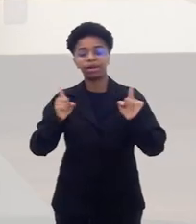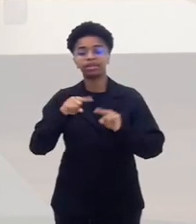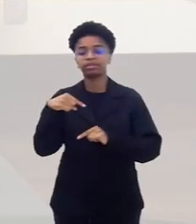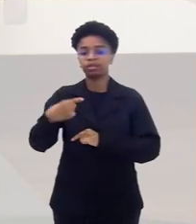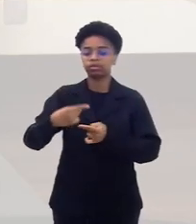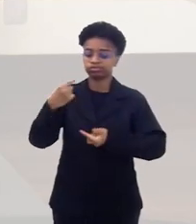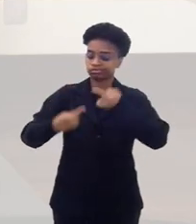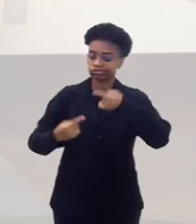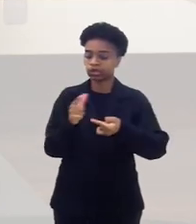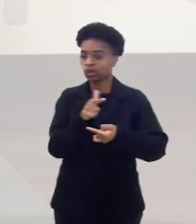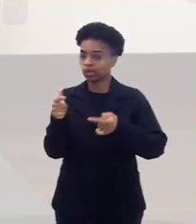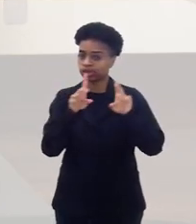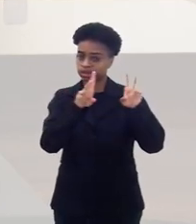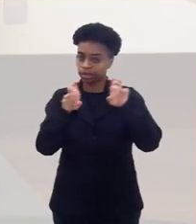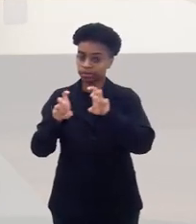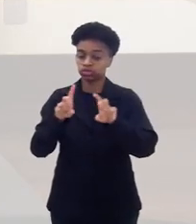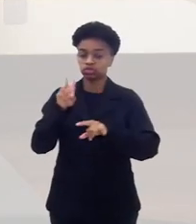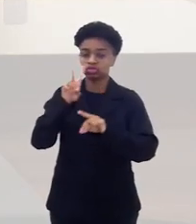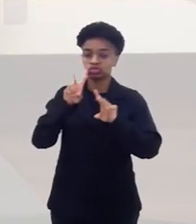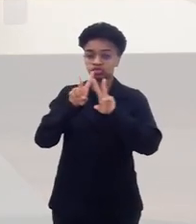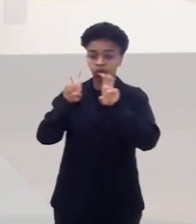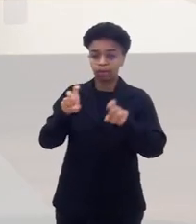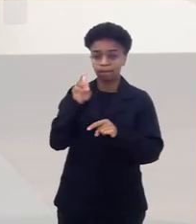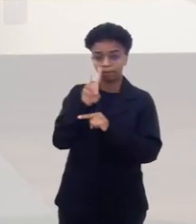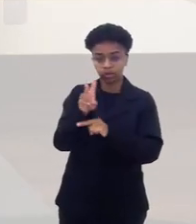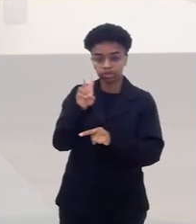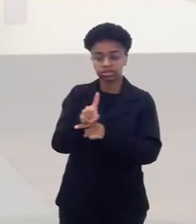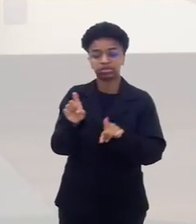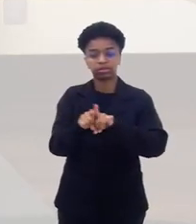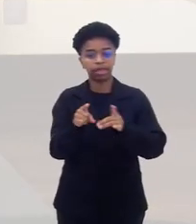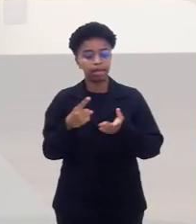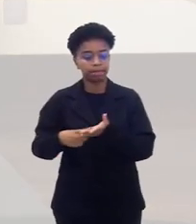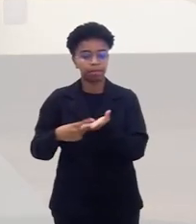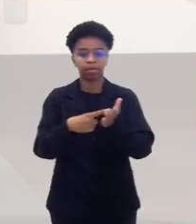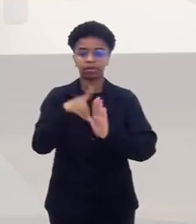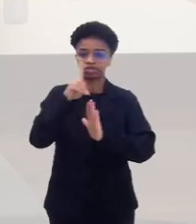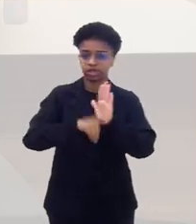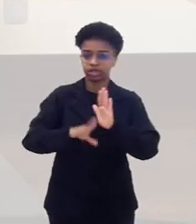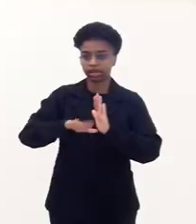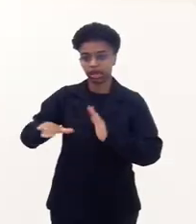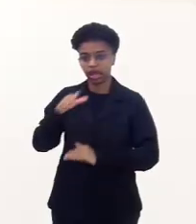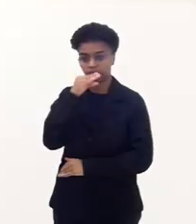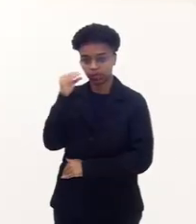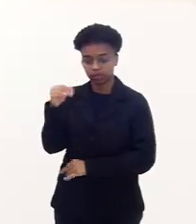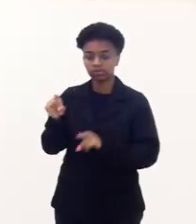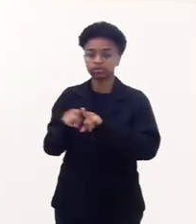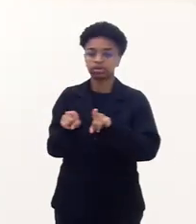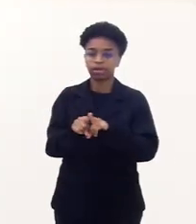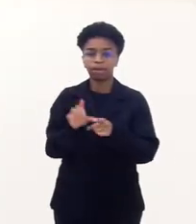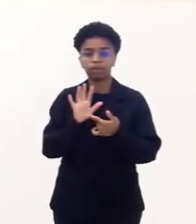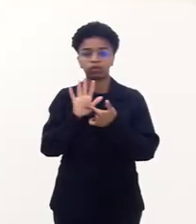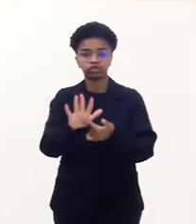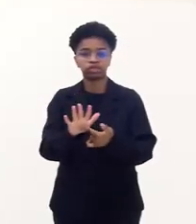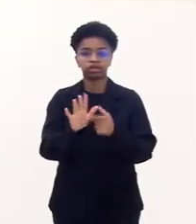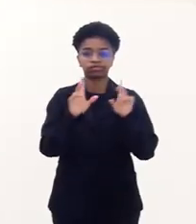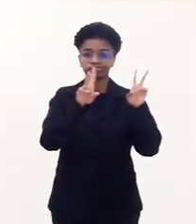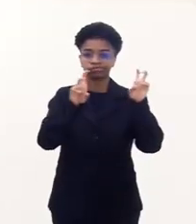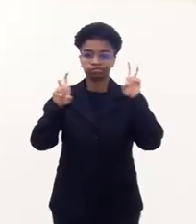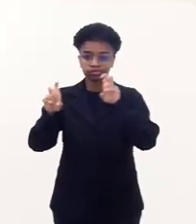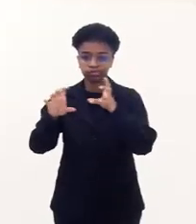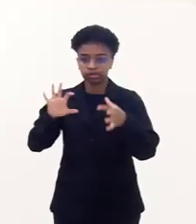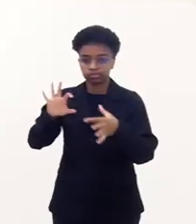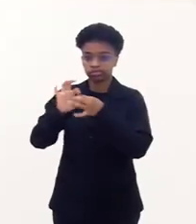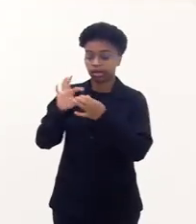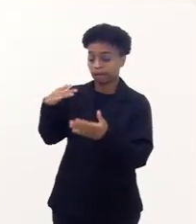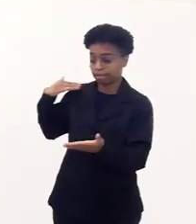questões relacionadas à proteção integral, à convenção dos direitos da criança e do adolescente e também um pouco demarcando as agendas que